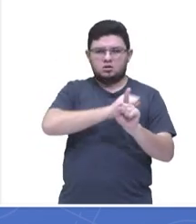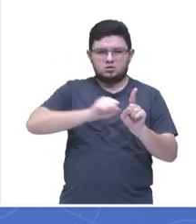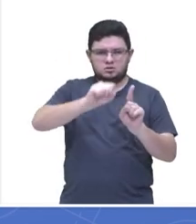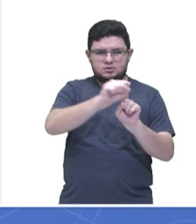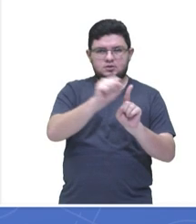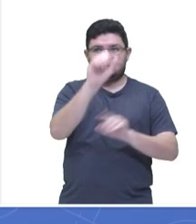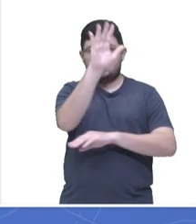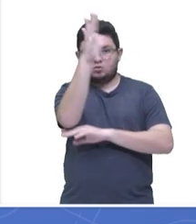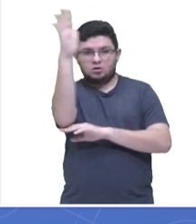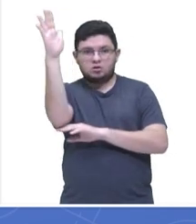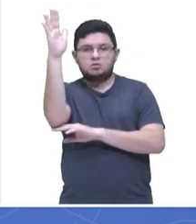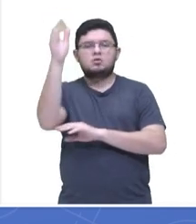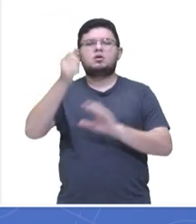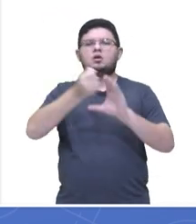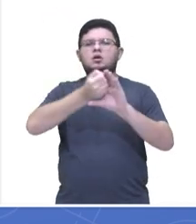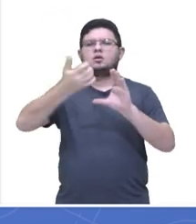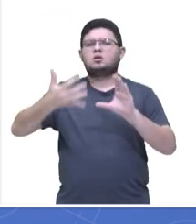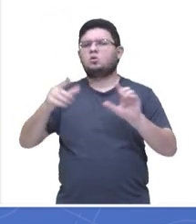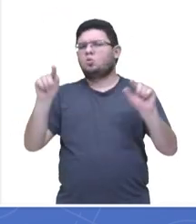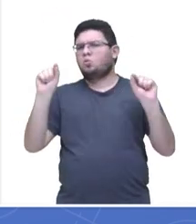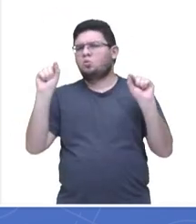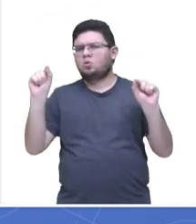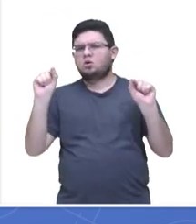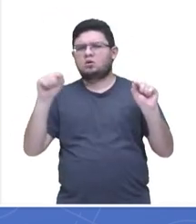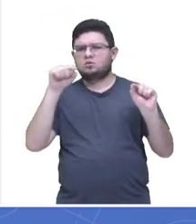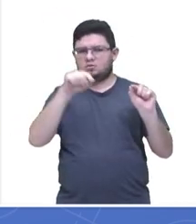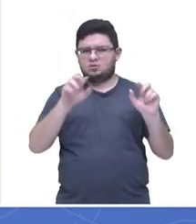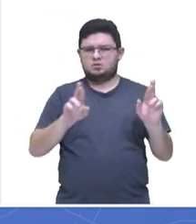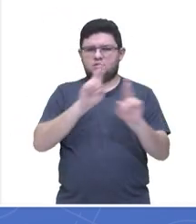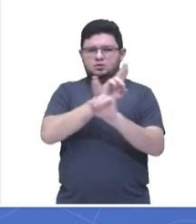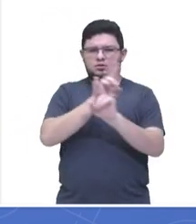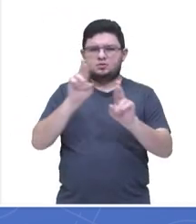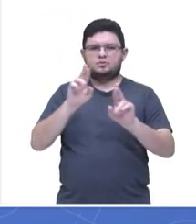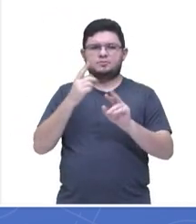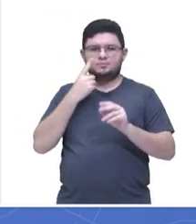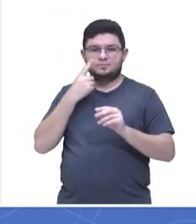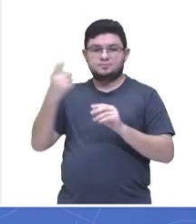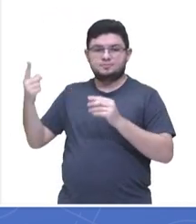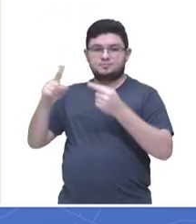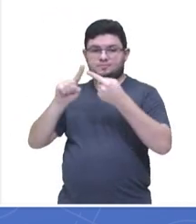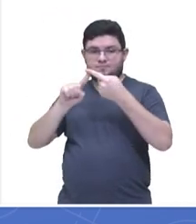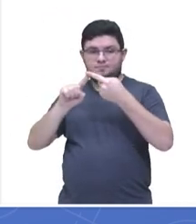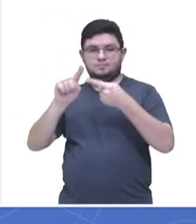objetificação do espaço físico, objetificação aqui atenta e para